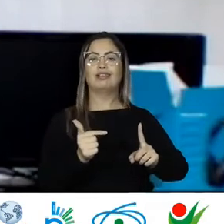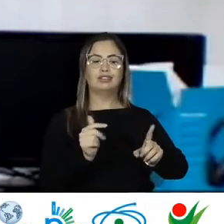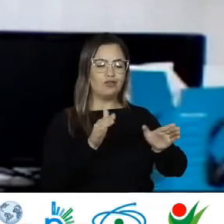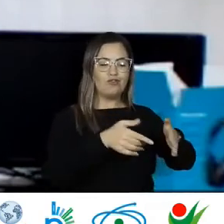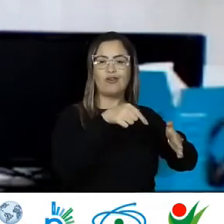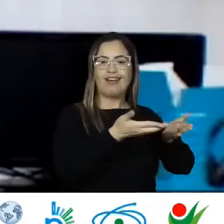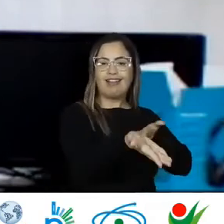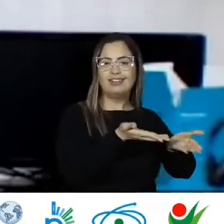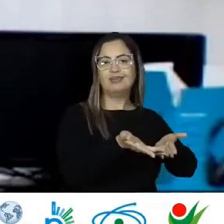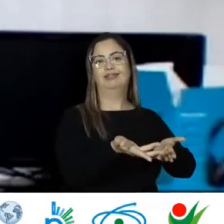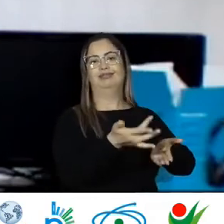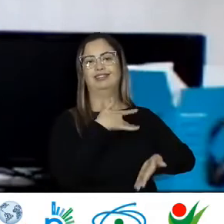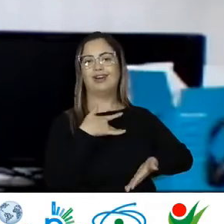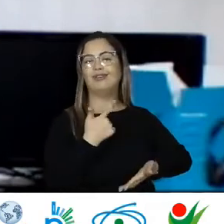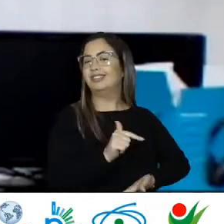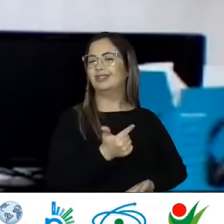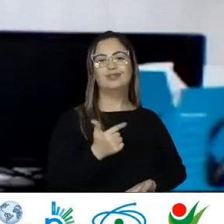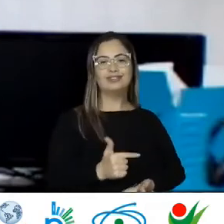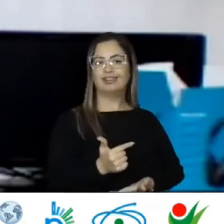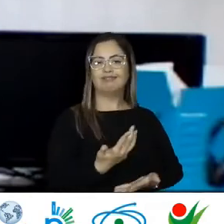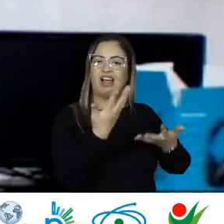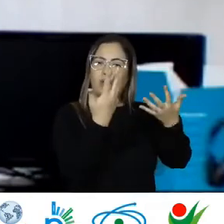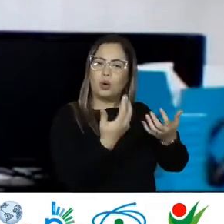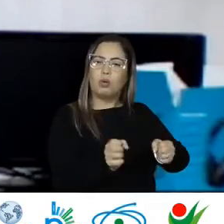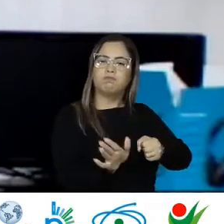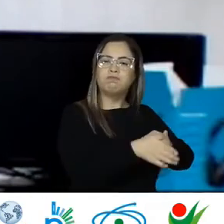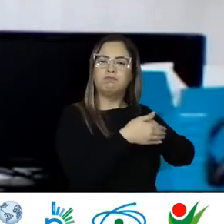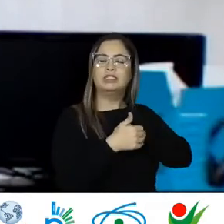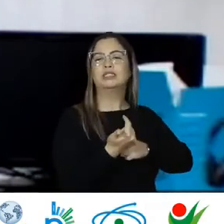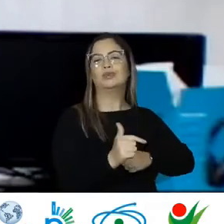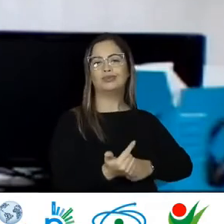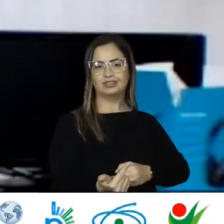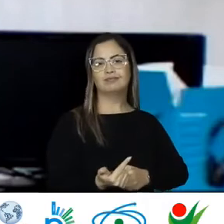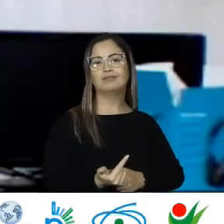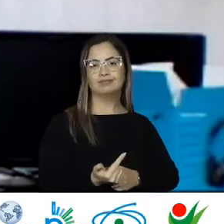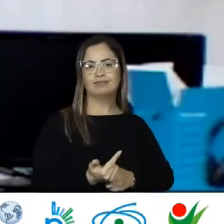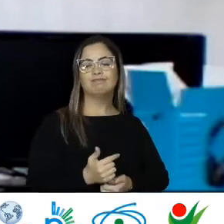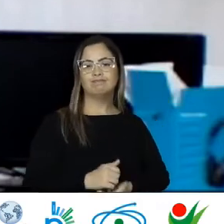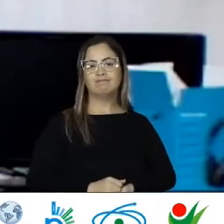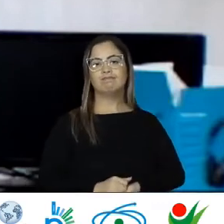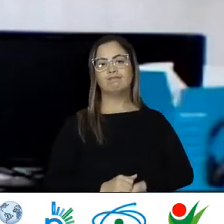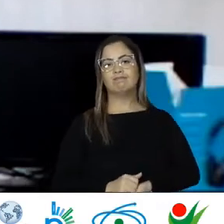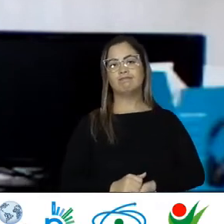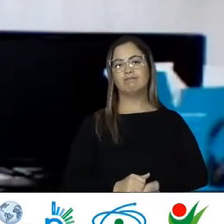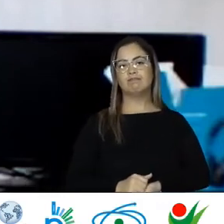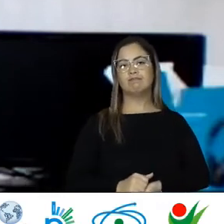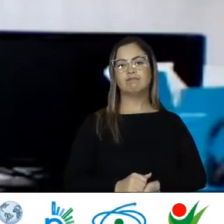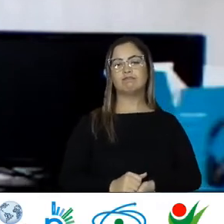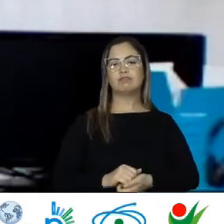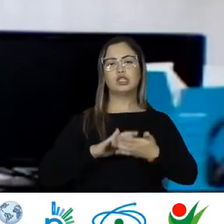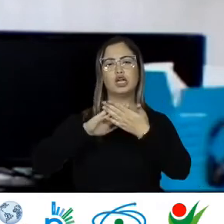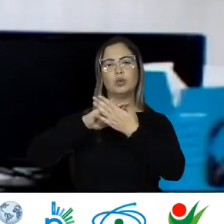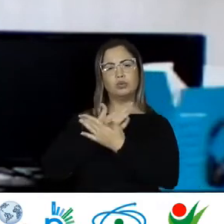atendimento De saúde Que ela pode ser Em alguns lugares Ela pode estar Assim Sendo um